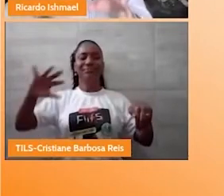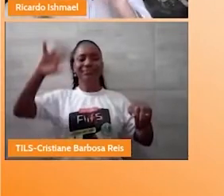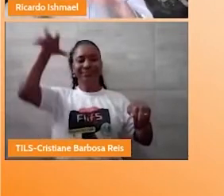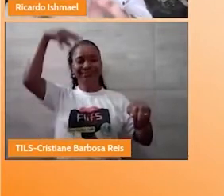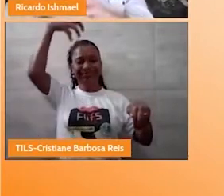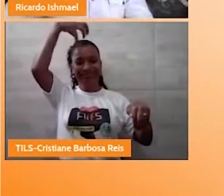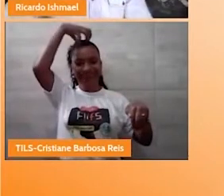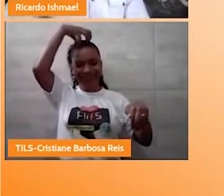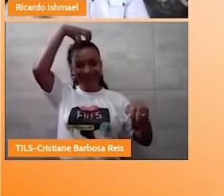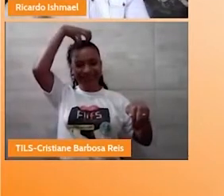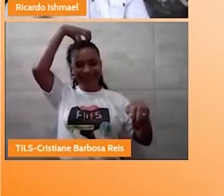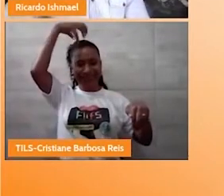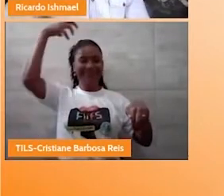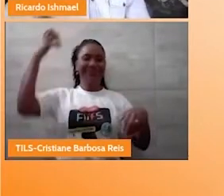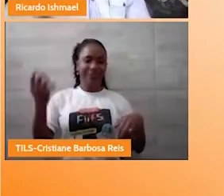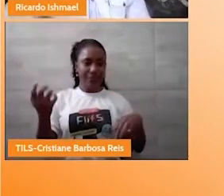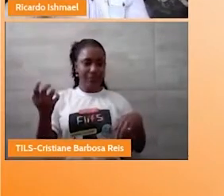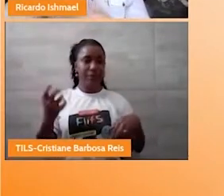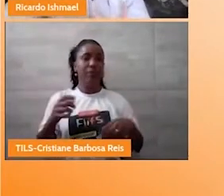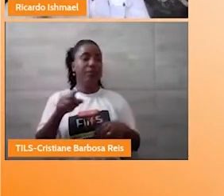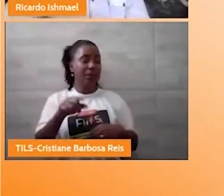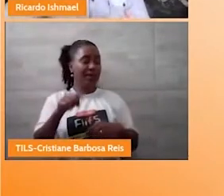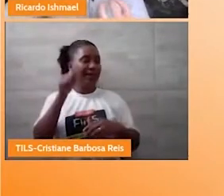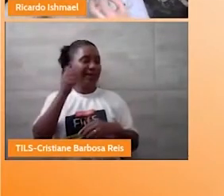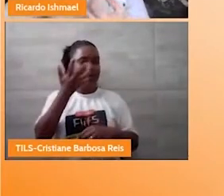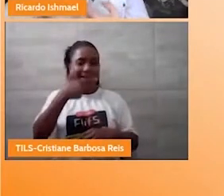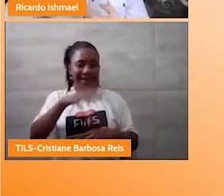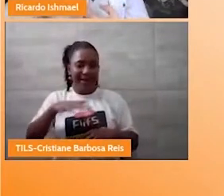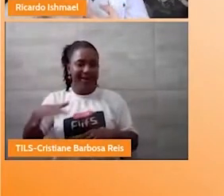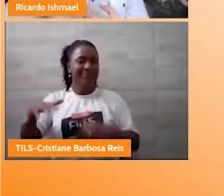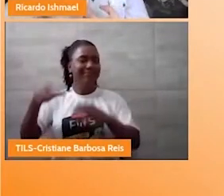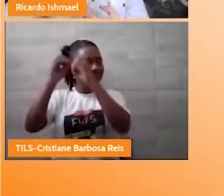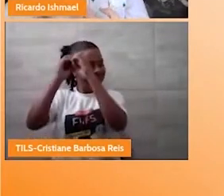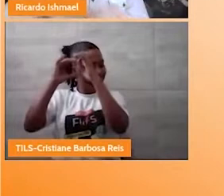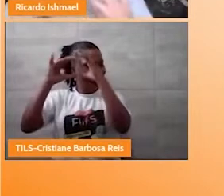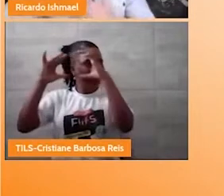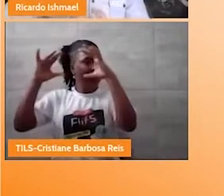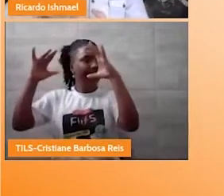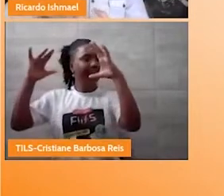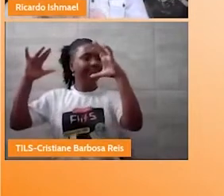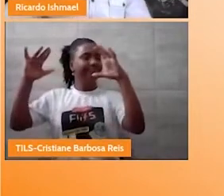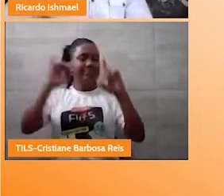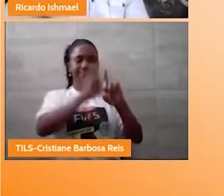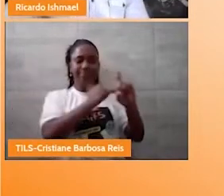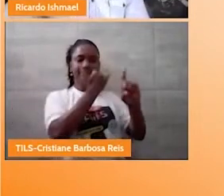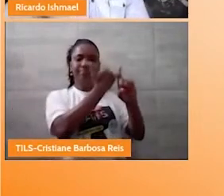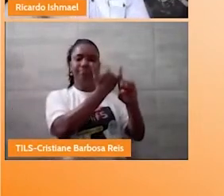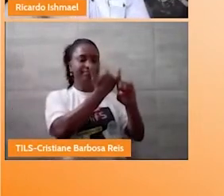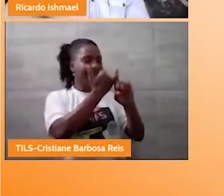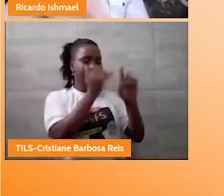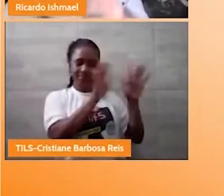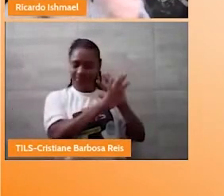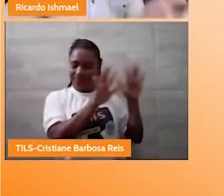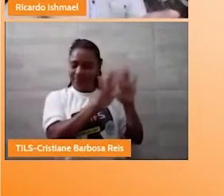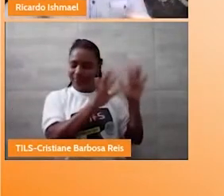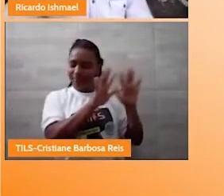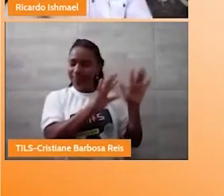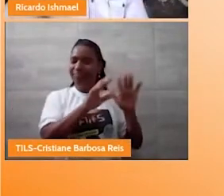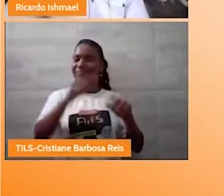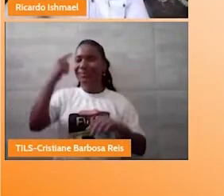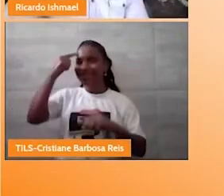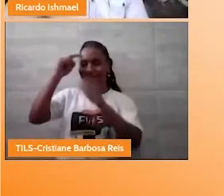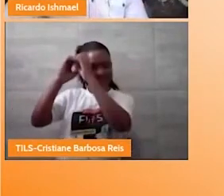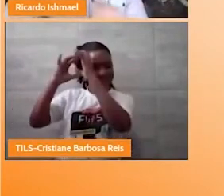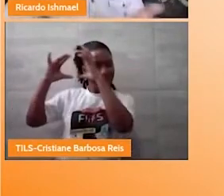criança para trabalhar a questão do bullying. O ponto de partida foi a minha própria sobrinha, Ana Lara. E por isso a